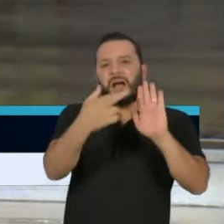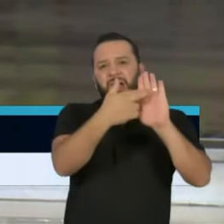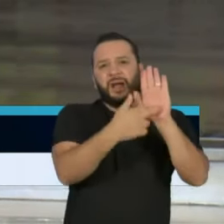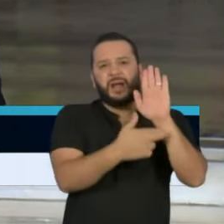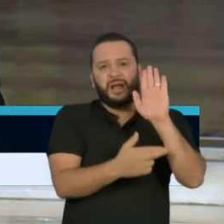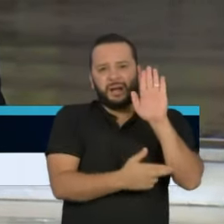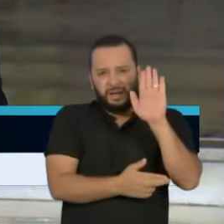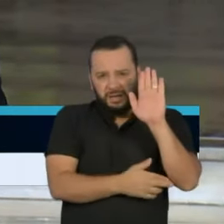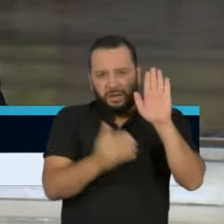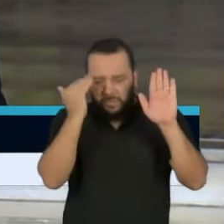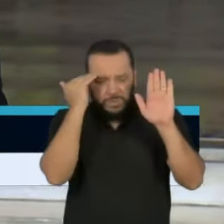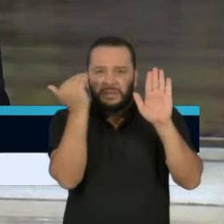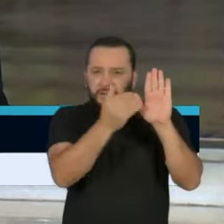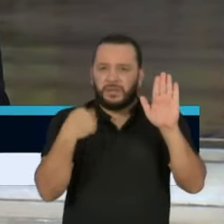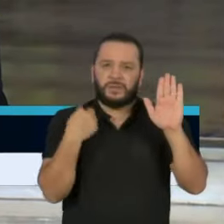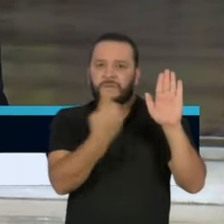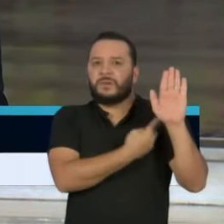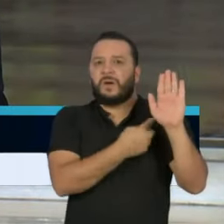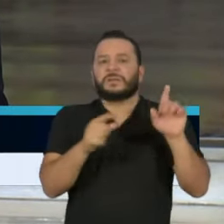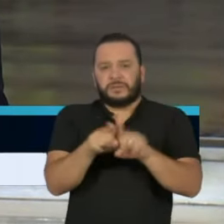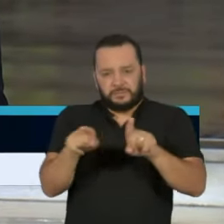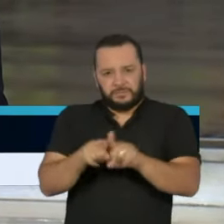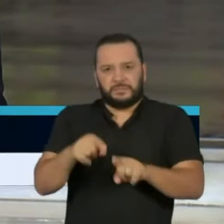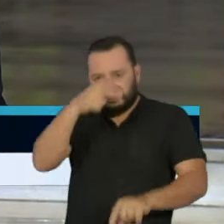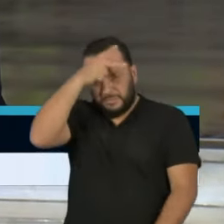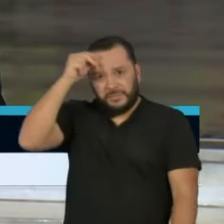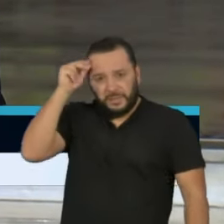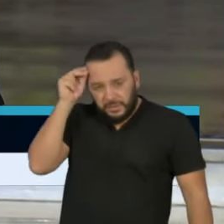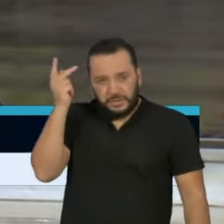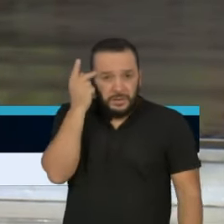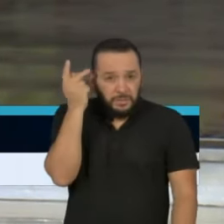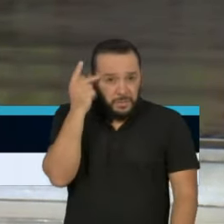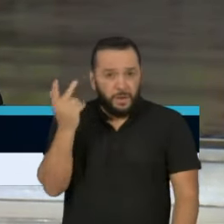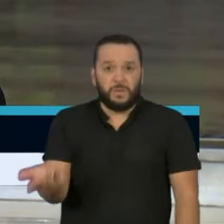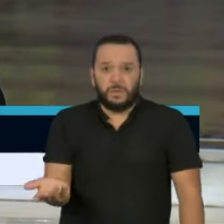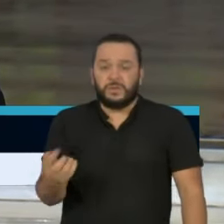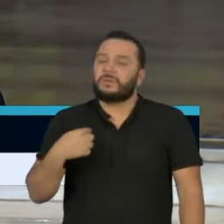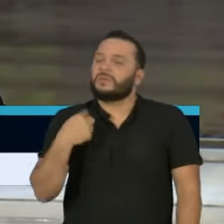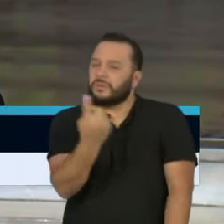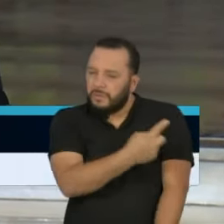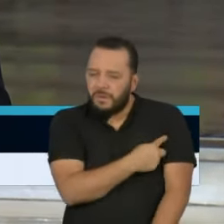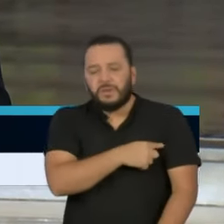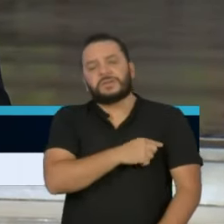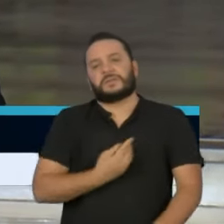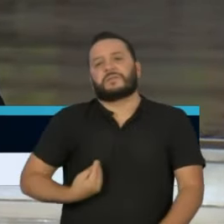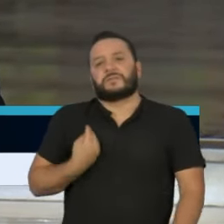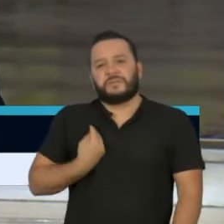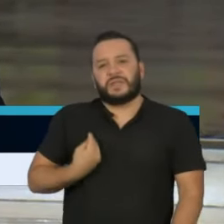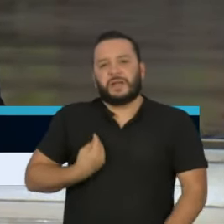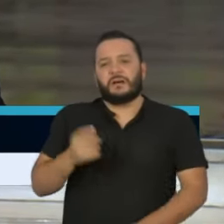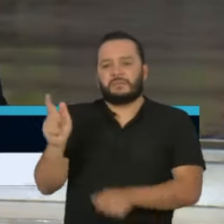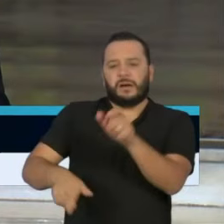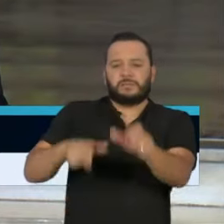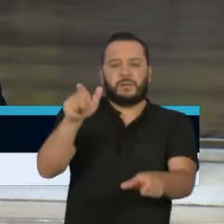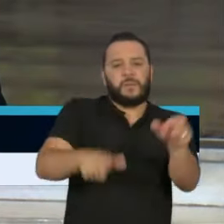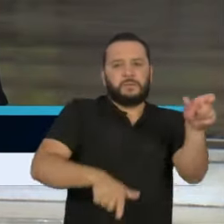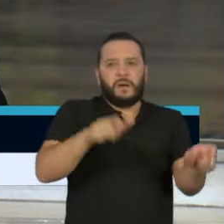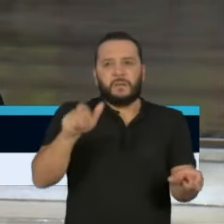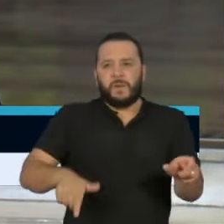desde a primeira coletiva que temos feito aqui, nós vamos proteger vidas,